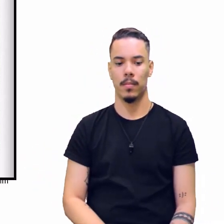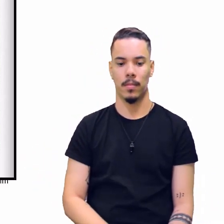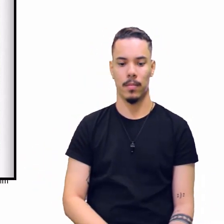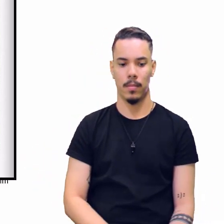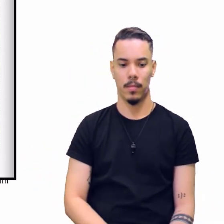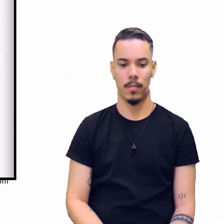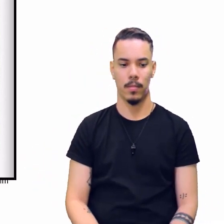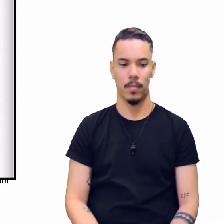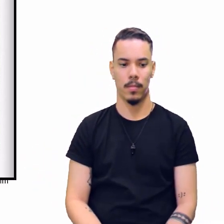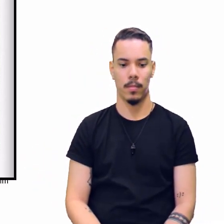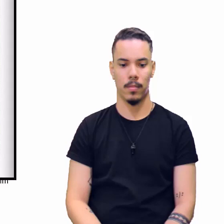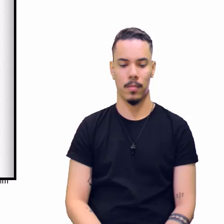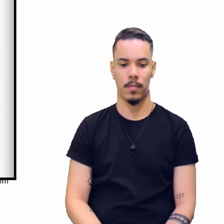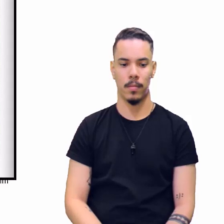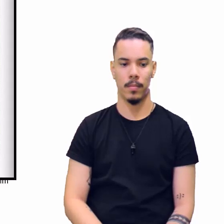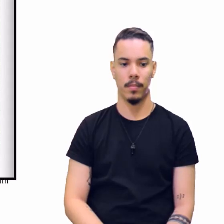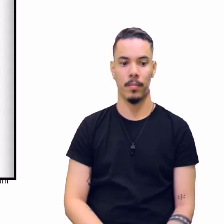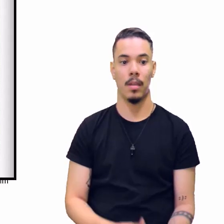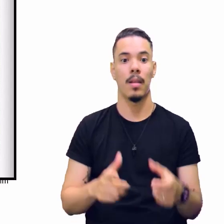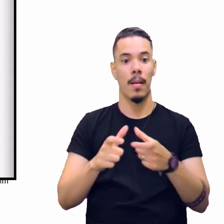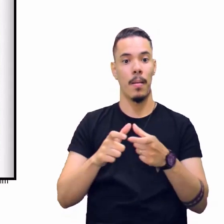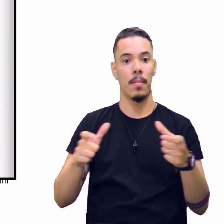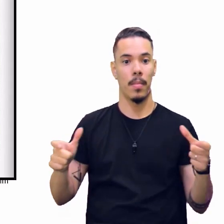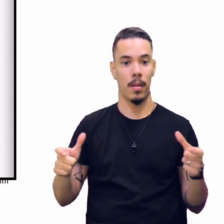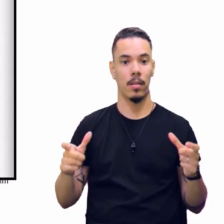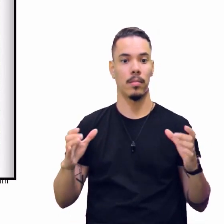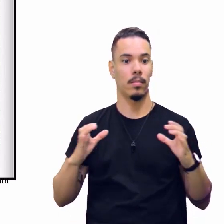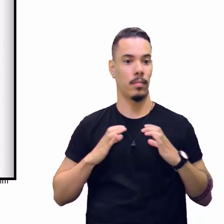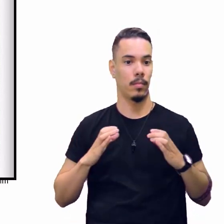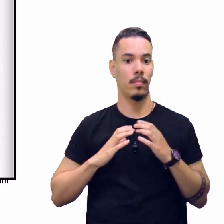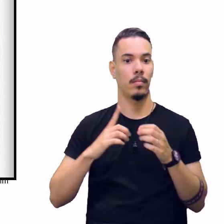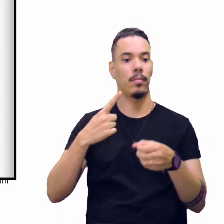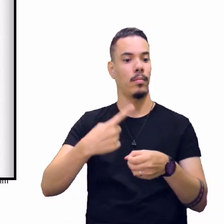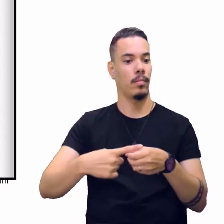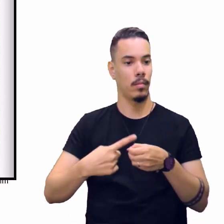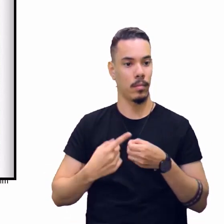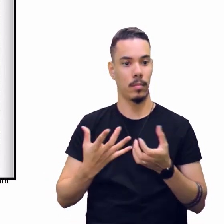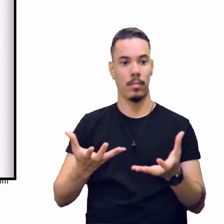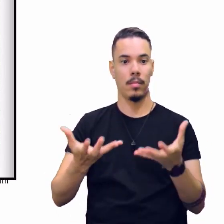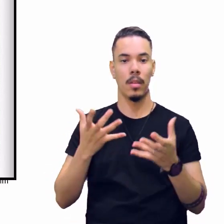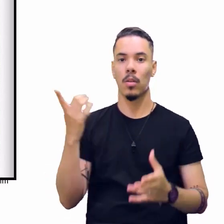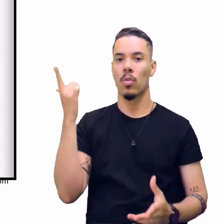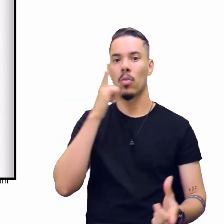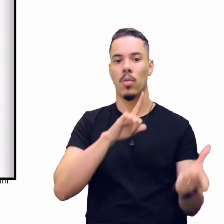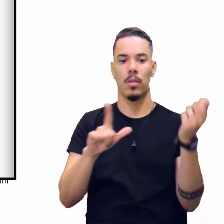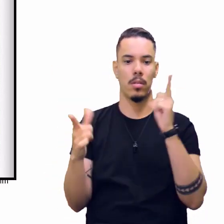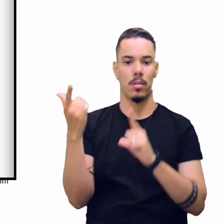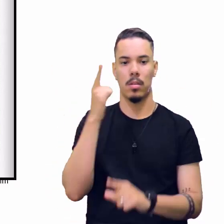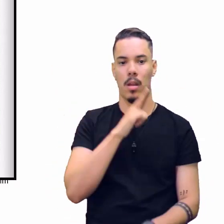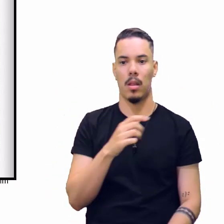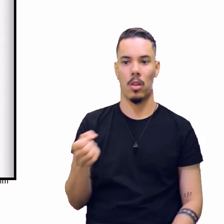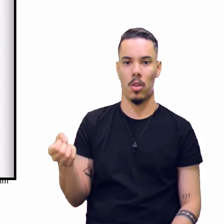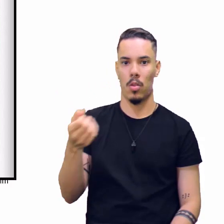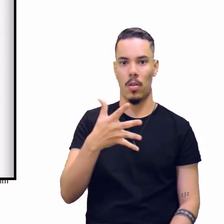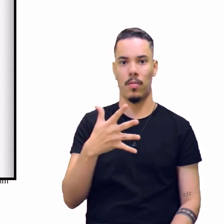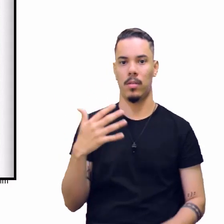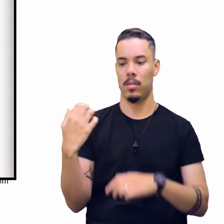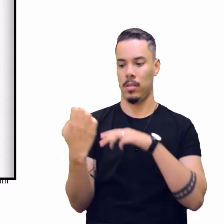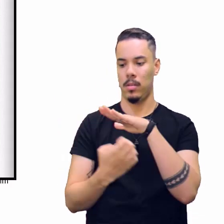Aí tem o seguinte, a maior cidade do interior quer conquistar novas empresas e aumentar